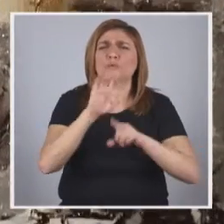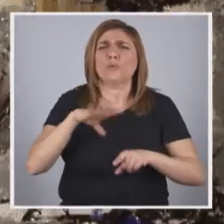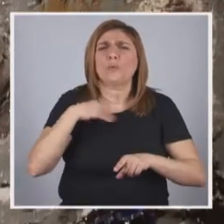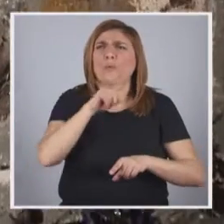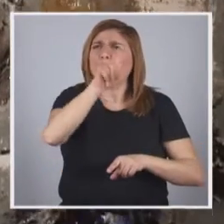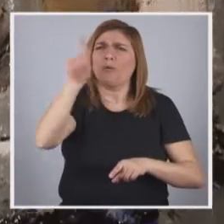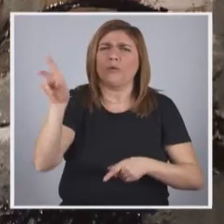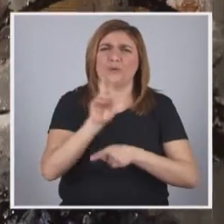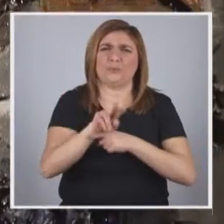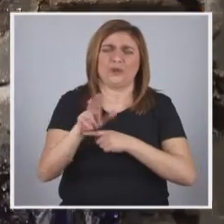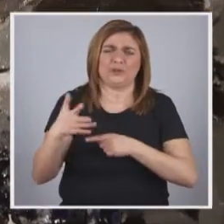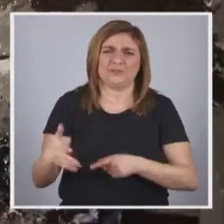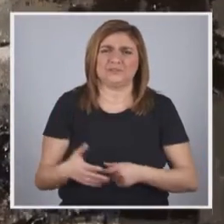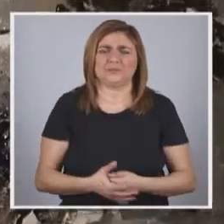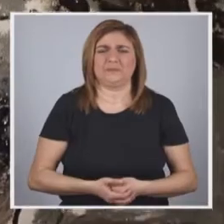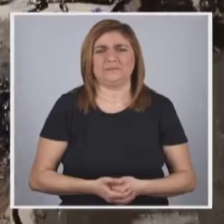inteiro.